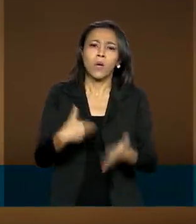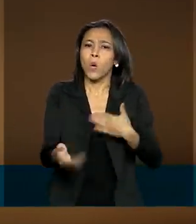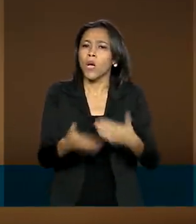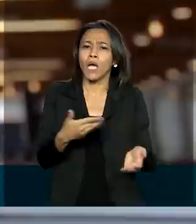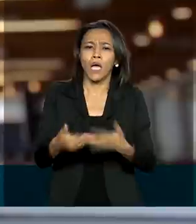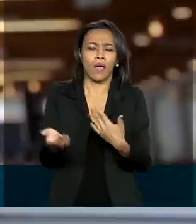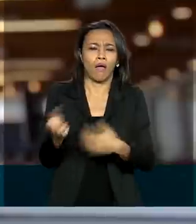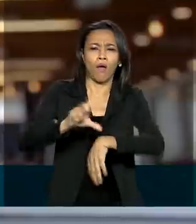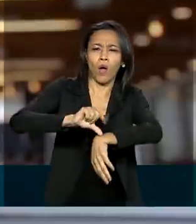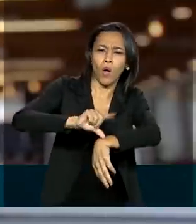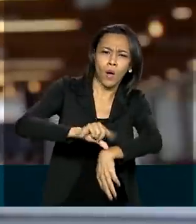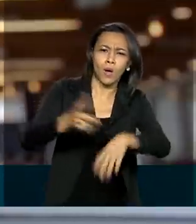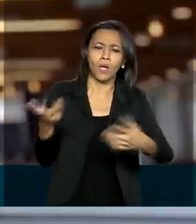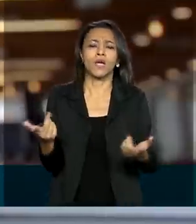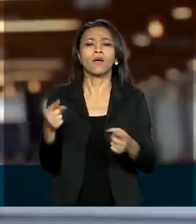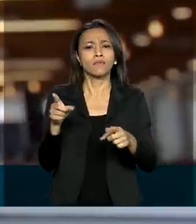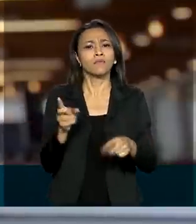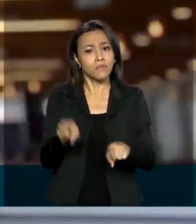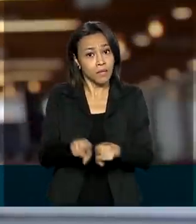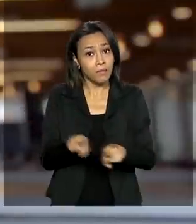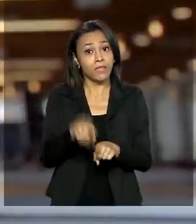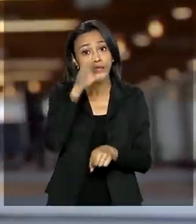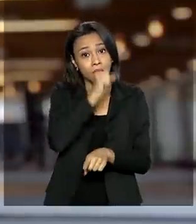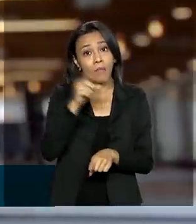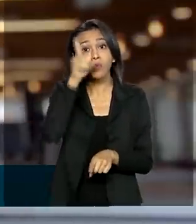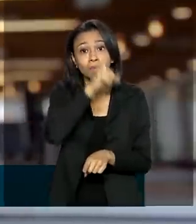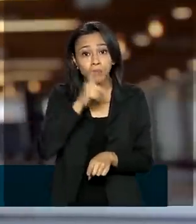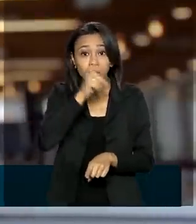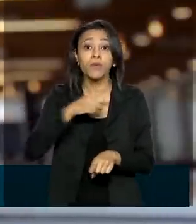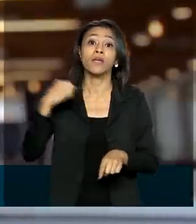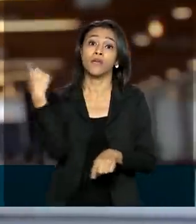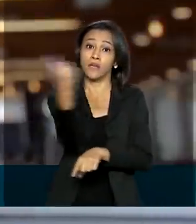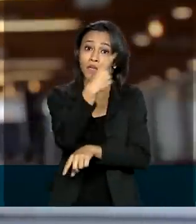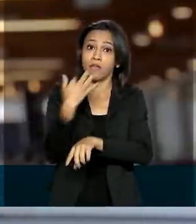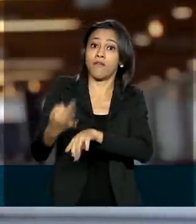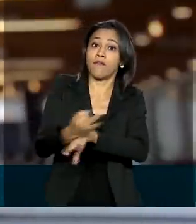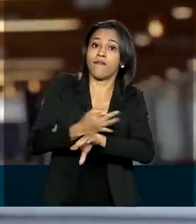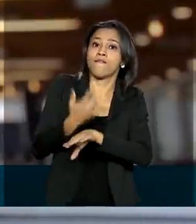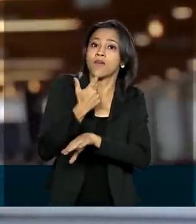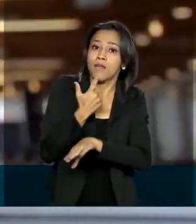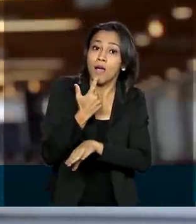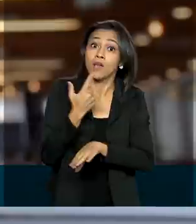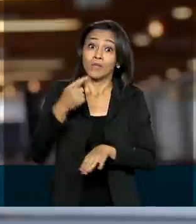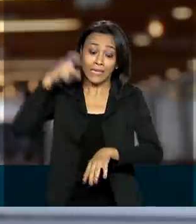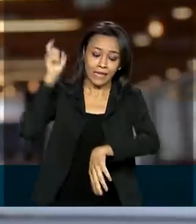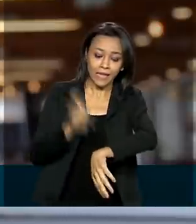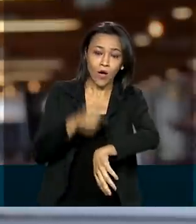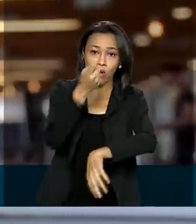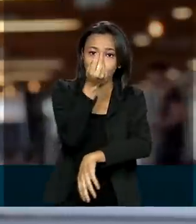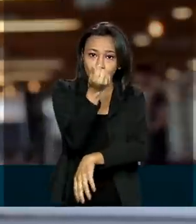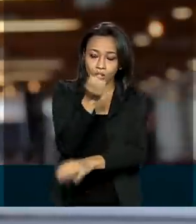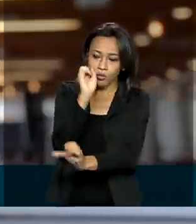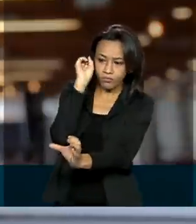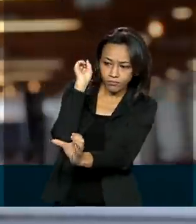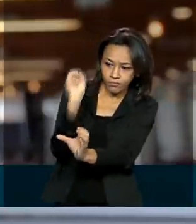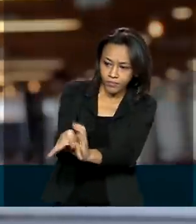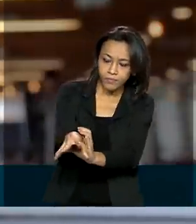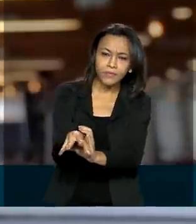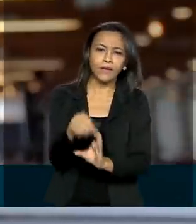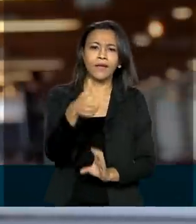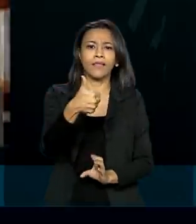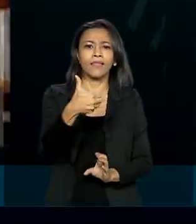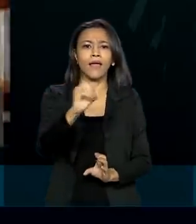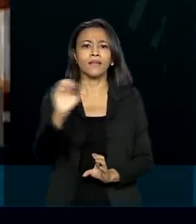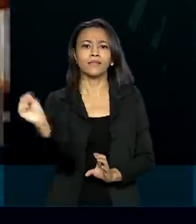hora do dia e até nos fins de semana e feriados. E o dinheiro entra ou sai da conta na mesma hora, em até 10